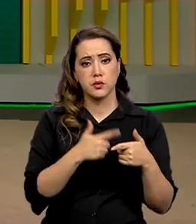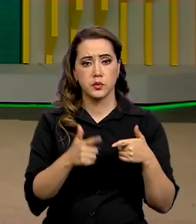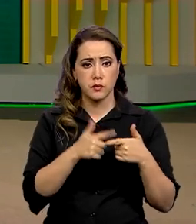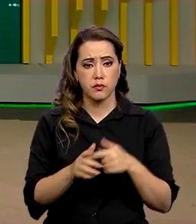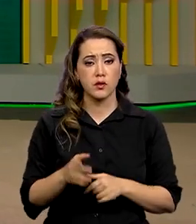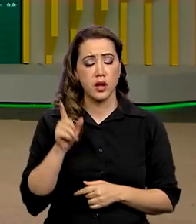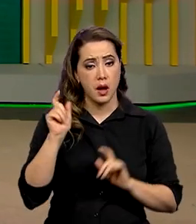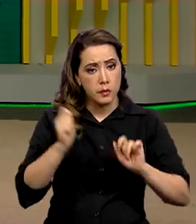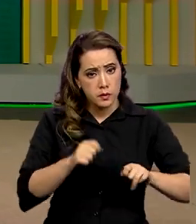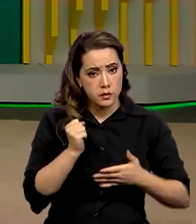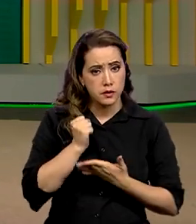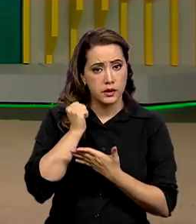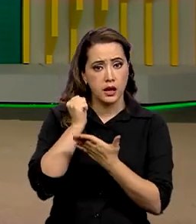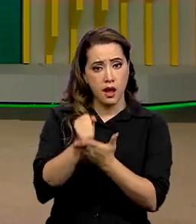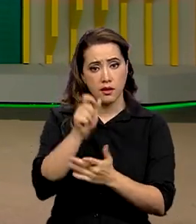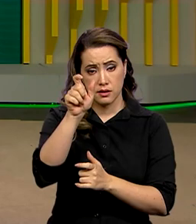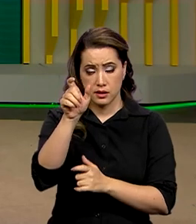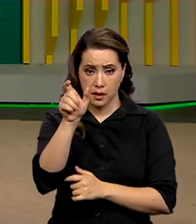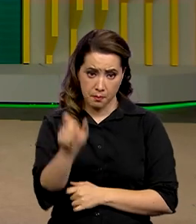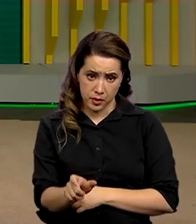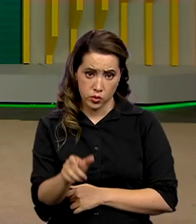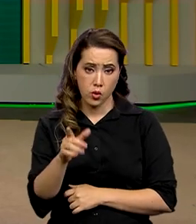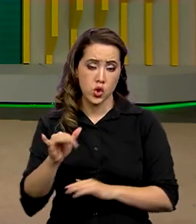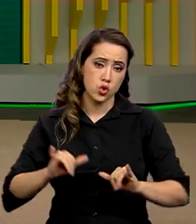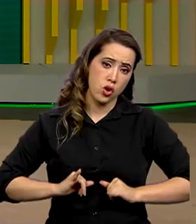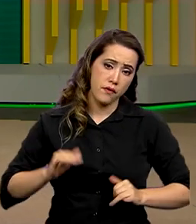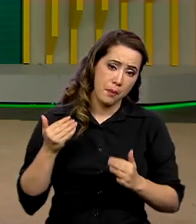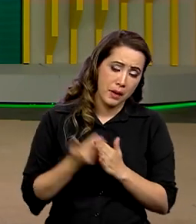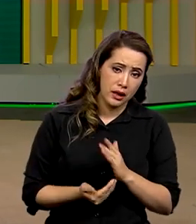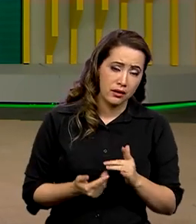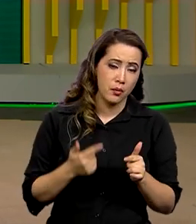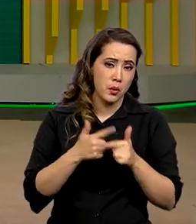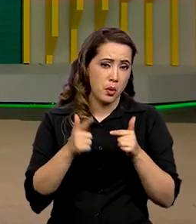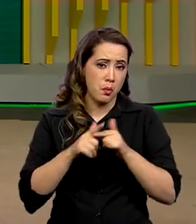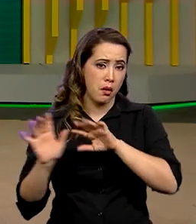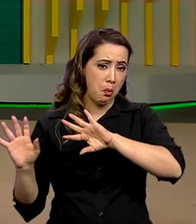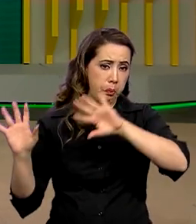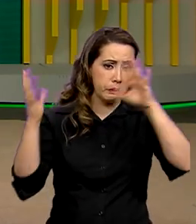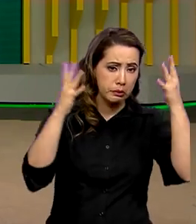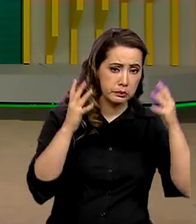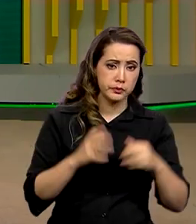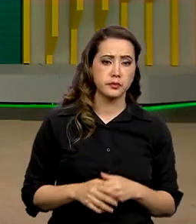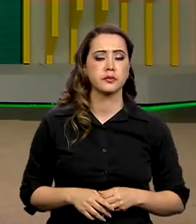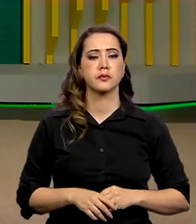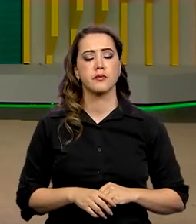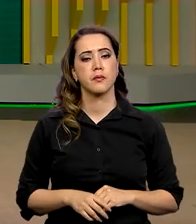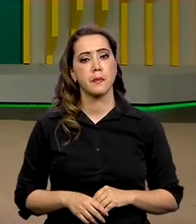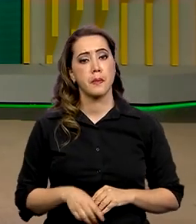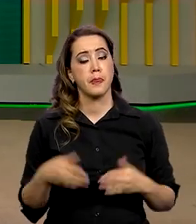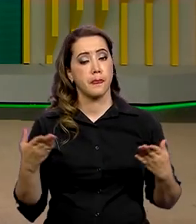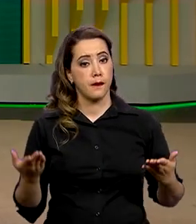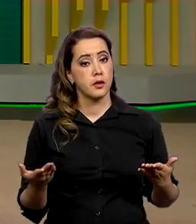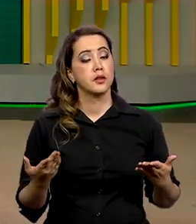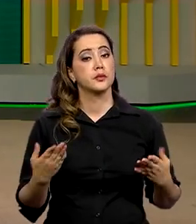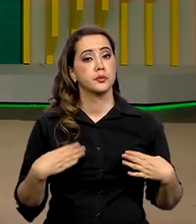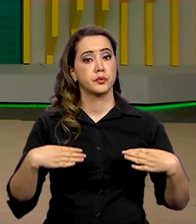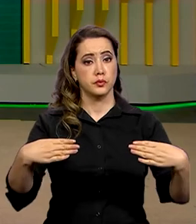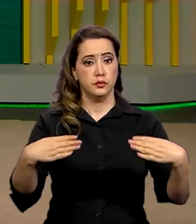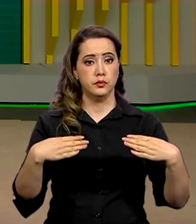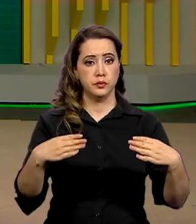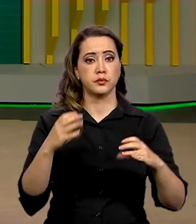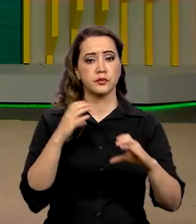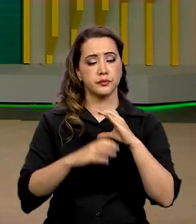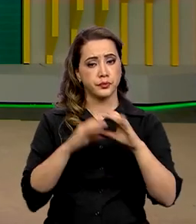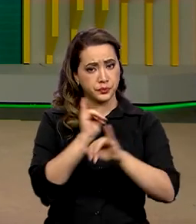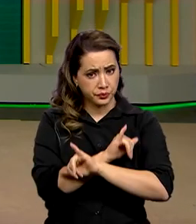modalidade é disponibilizada quando o trabalhador sofre perdas por causa de desastres naturais. Já o Ministério das Comunicações,